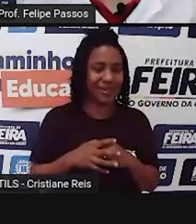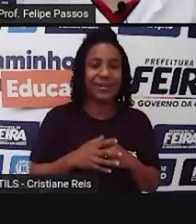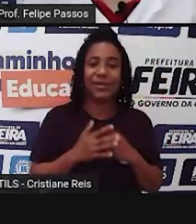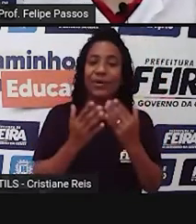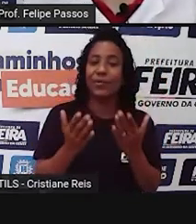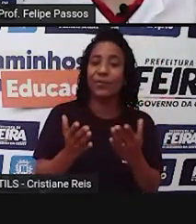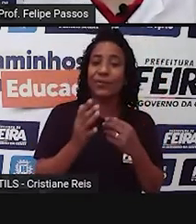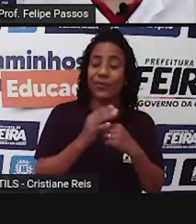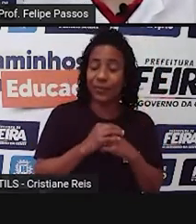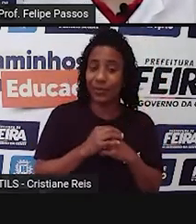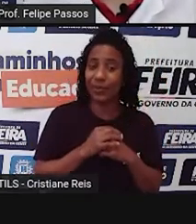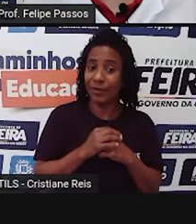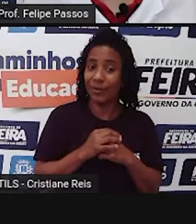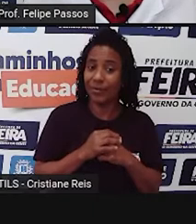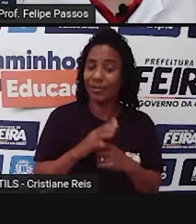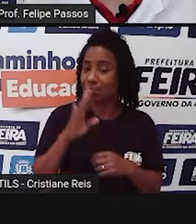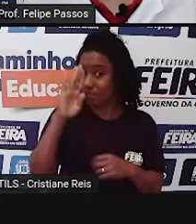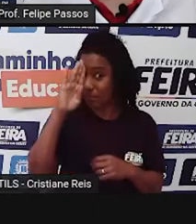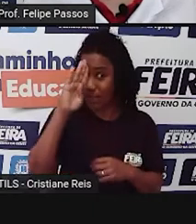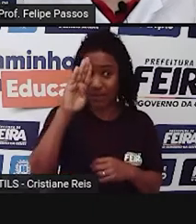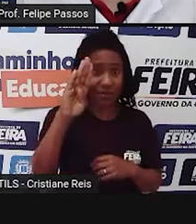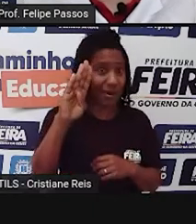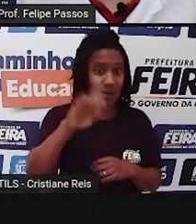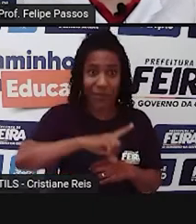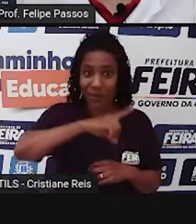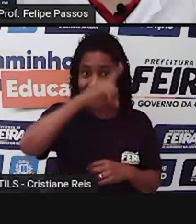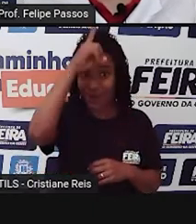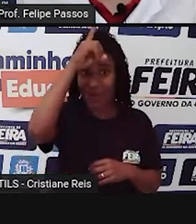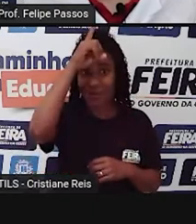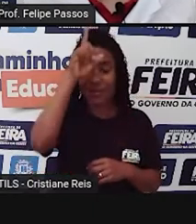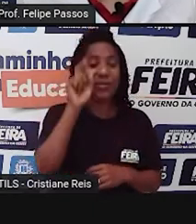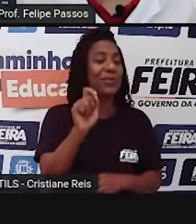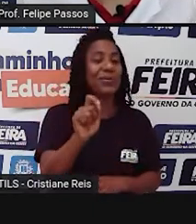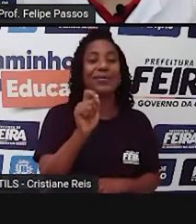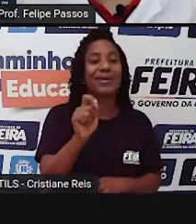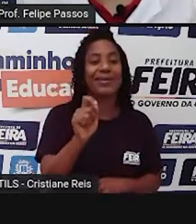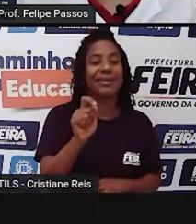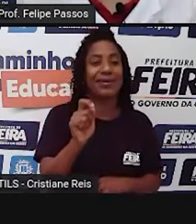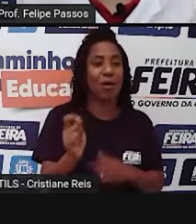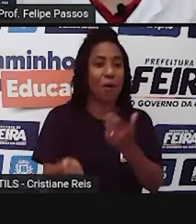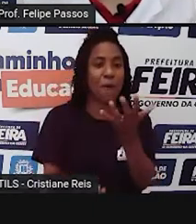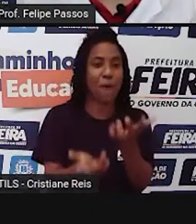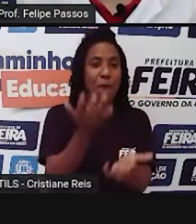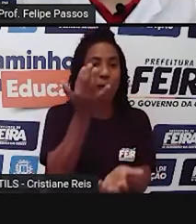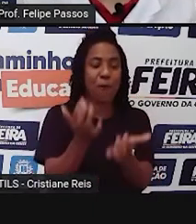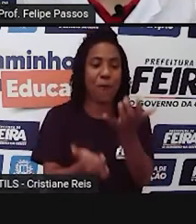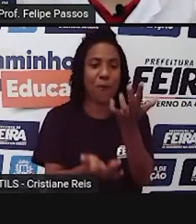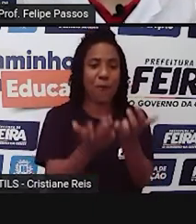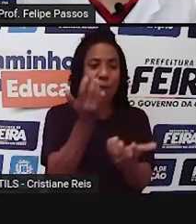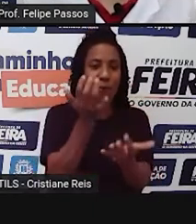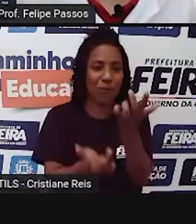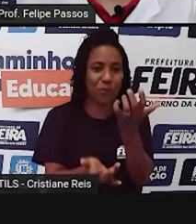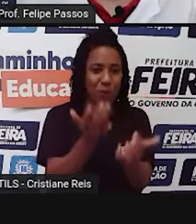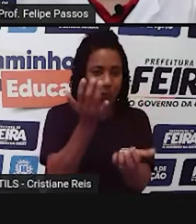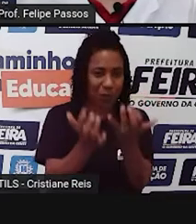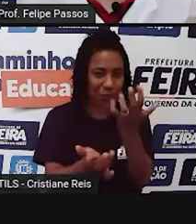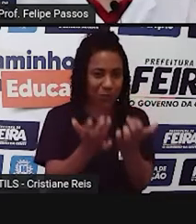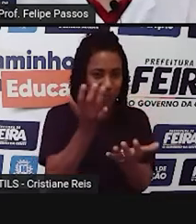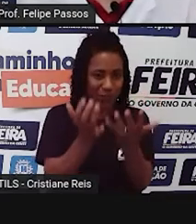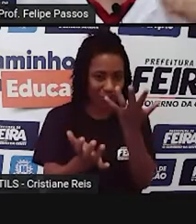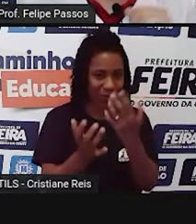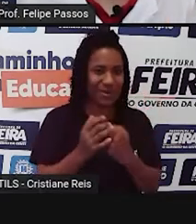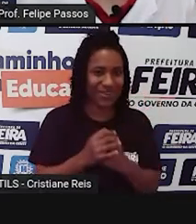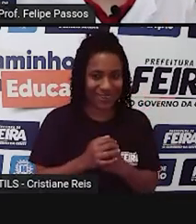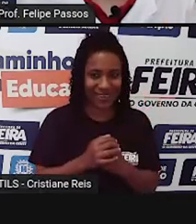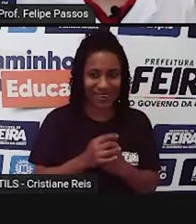né? Que mais interferiu a história do ser humano é o fogo. Imagine aí, lá nas cavernas, quando o ser humano aprendeu que